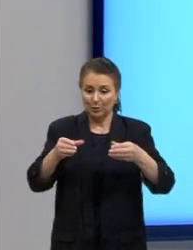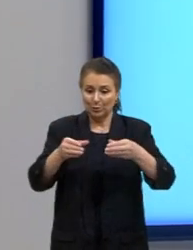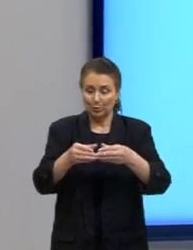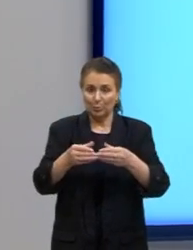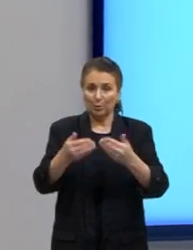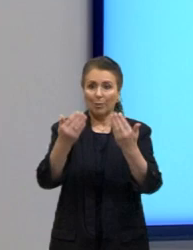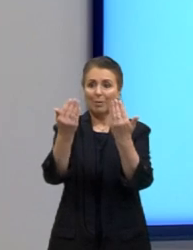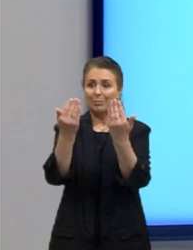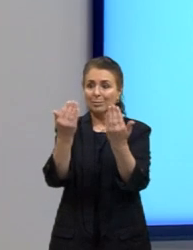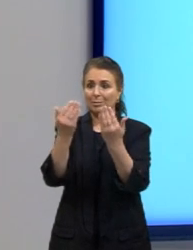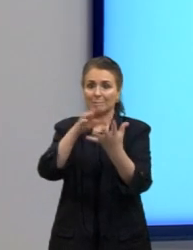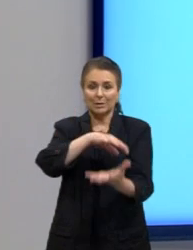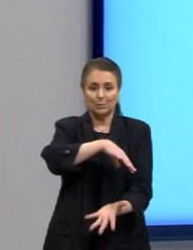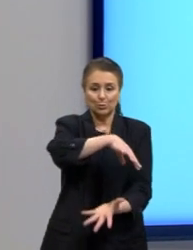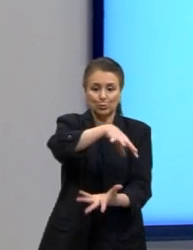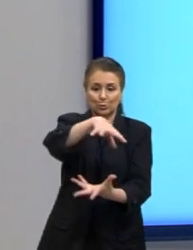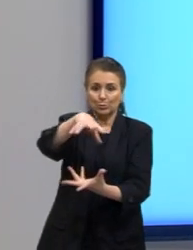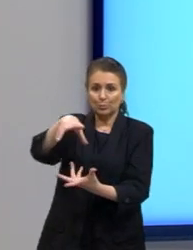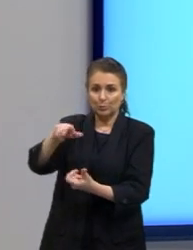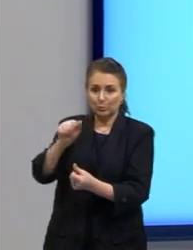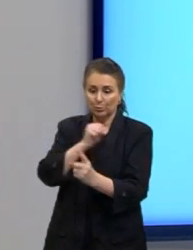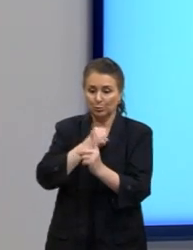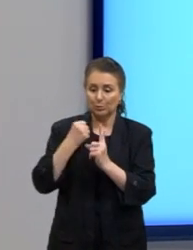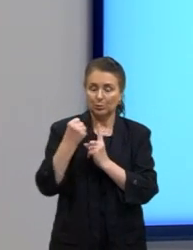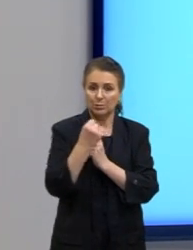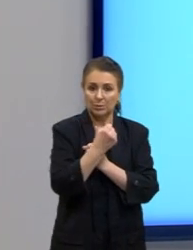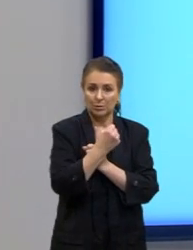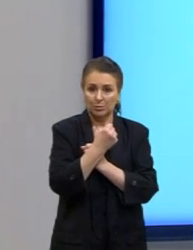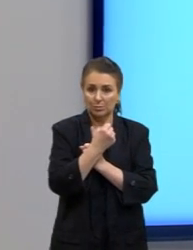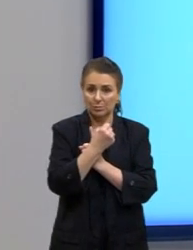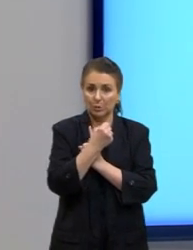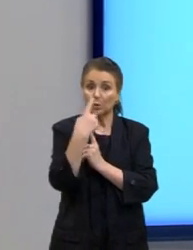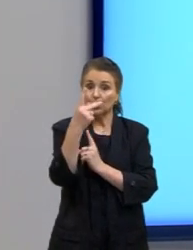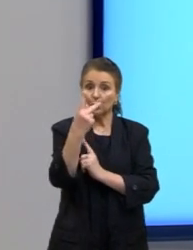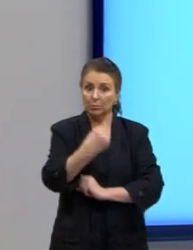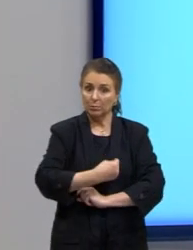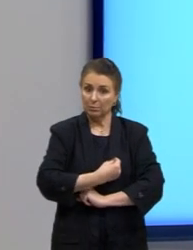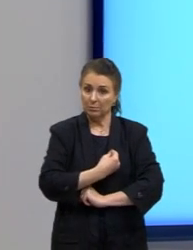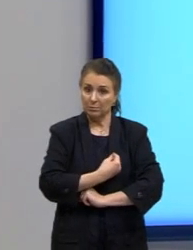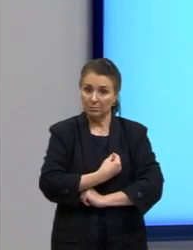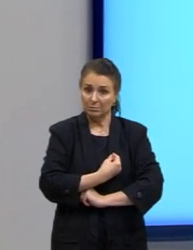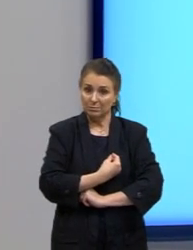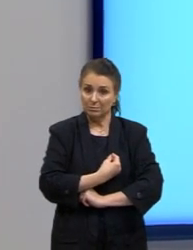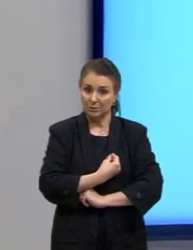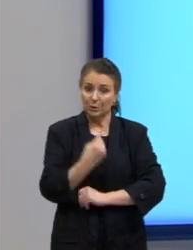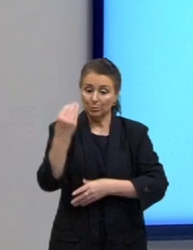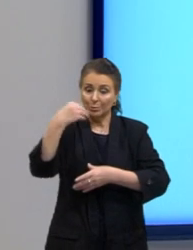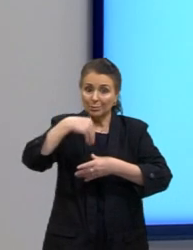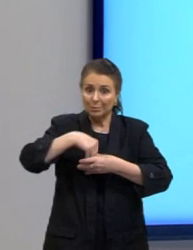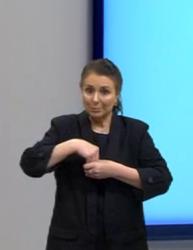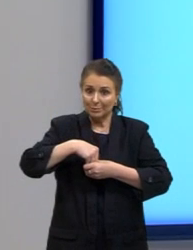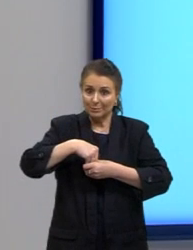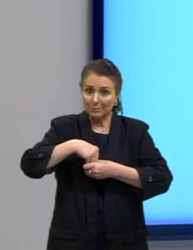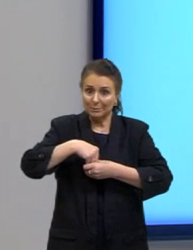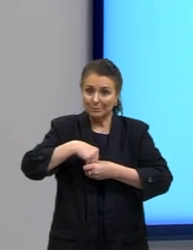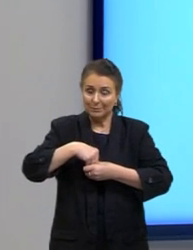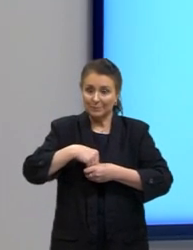mundo, de sociedade em que tu vive, em que tu está inserido, inserida. Então,